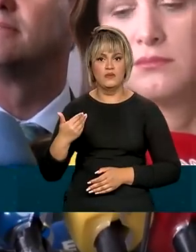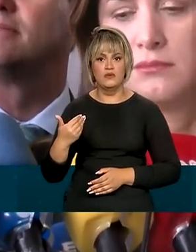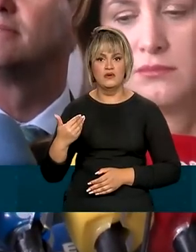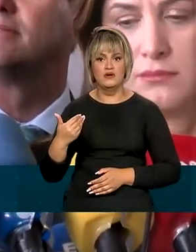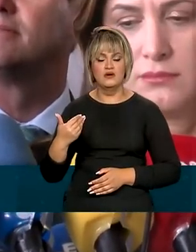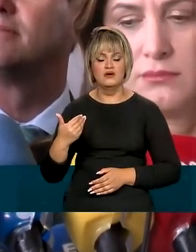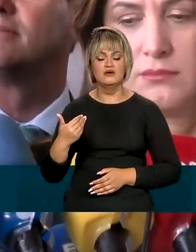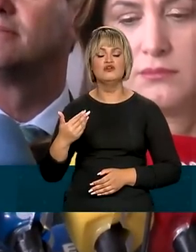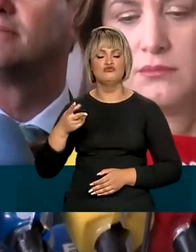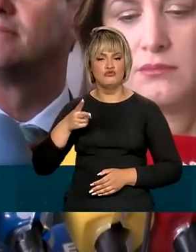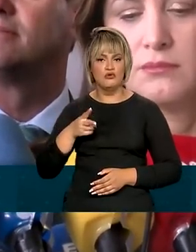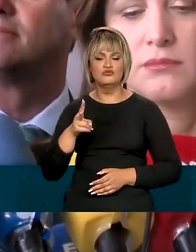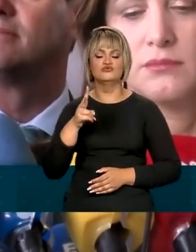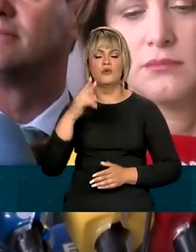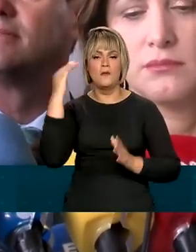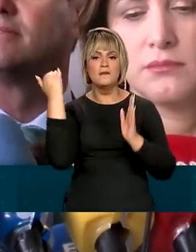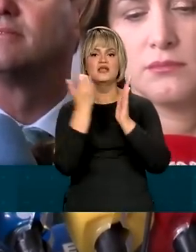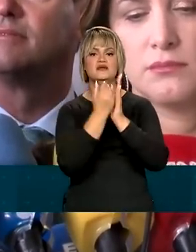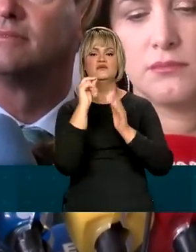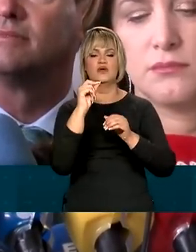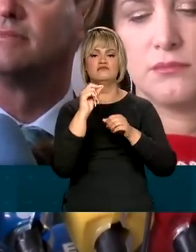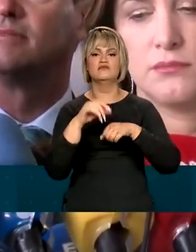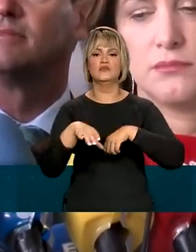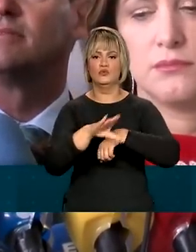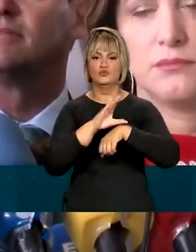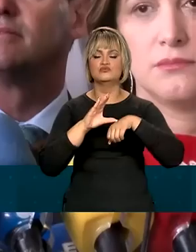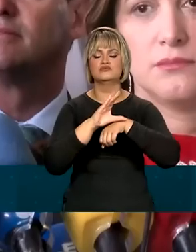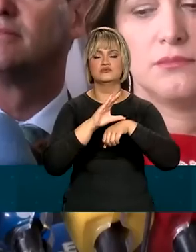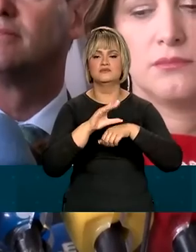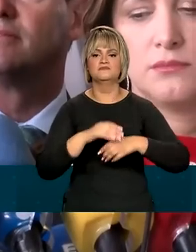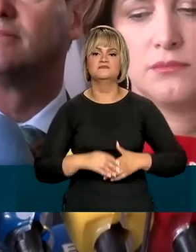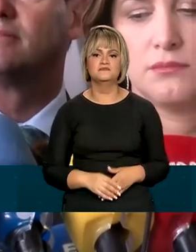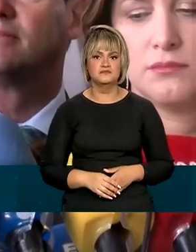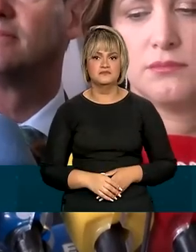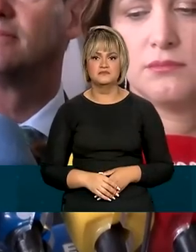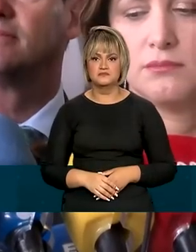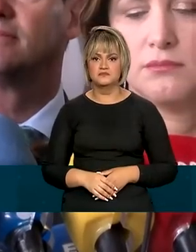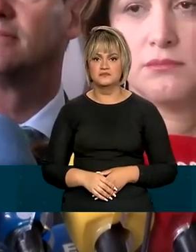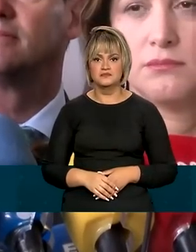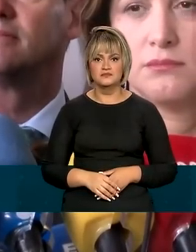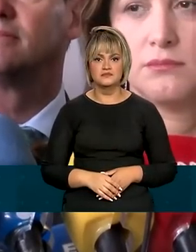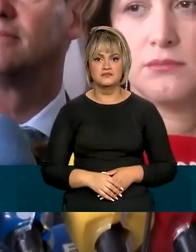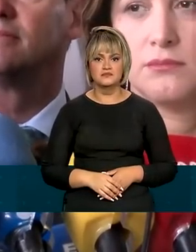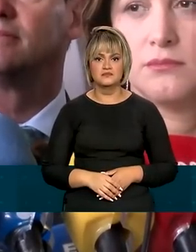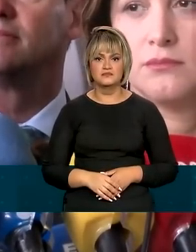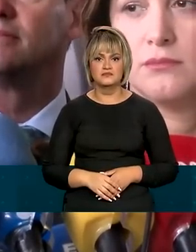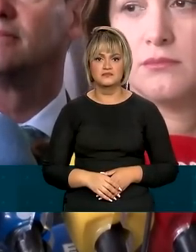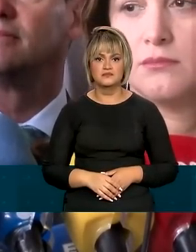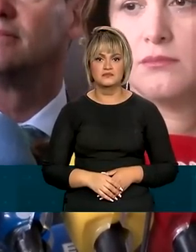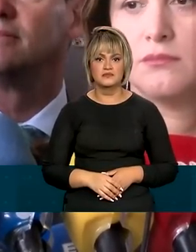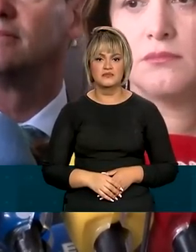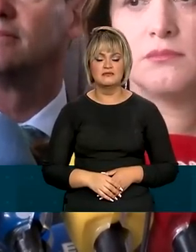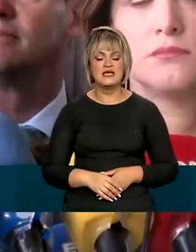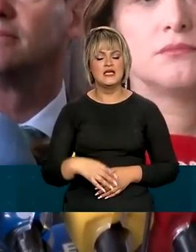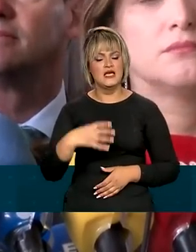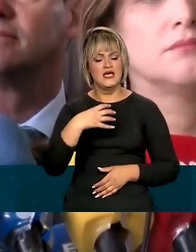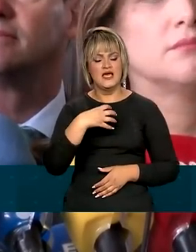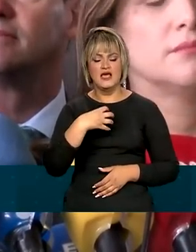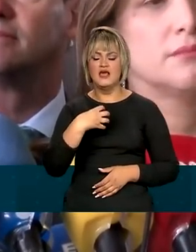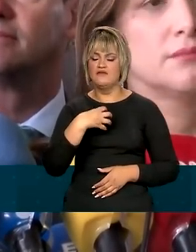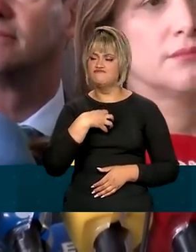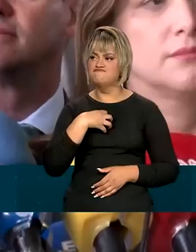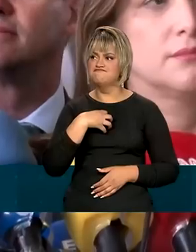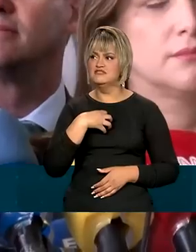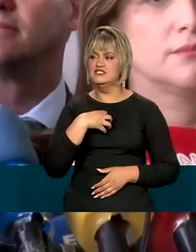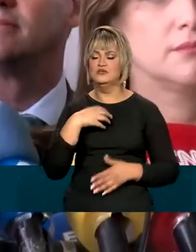continuarei cumprindo todos os mandamentos da nossa Constituição. É uma honra ser o líder